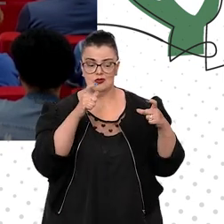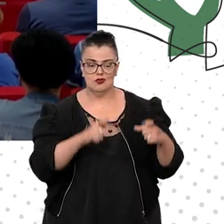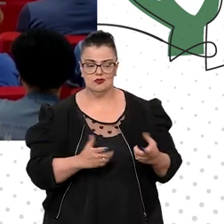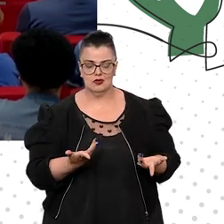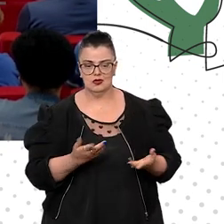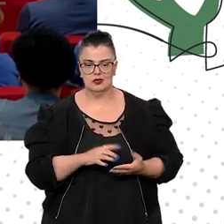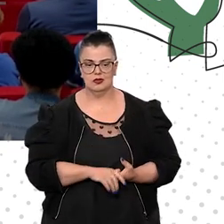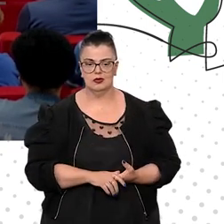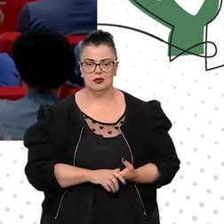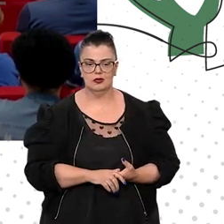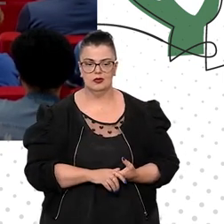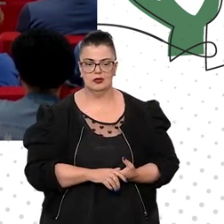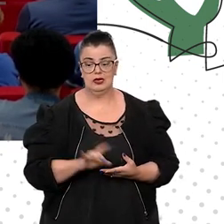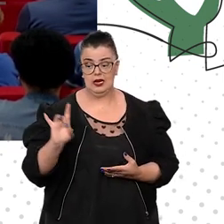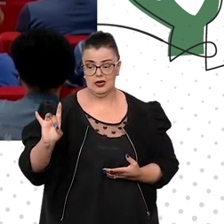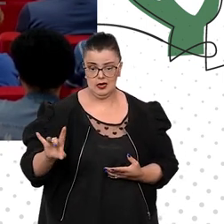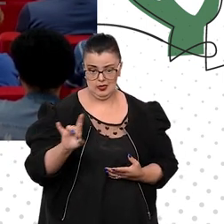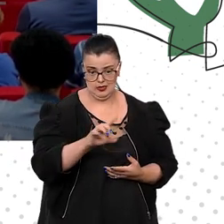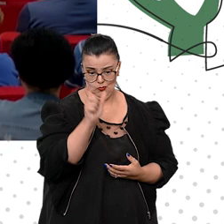puxadinho,